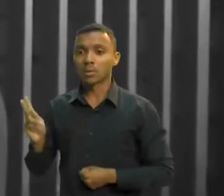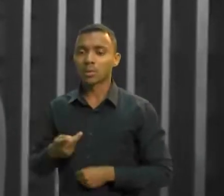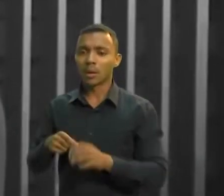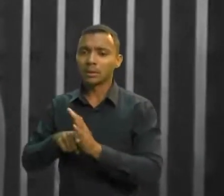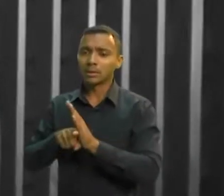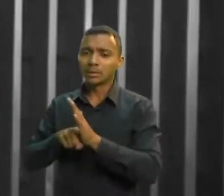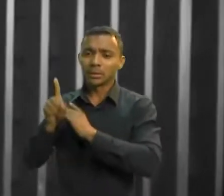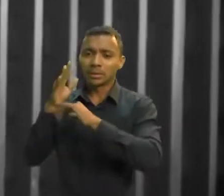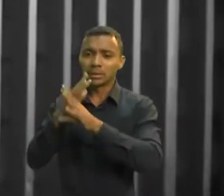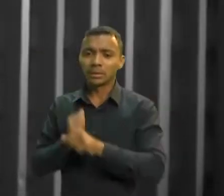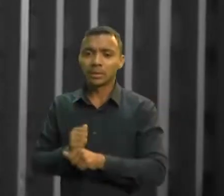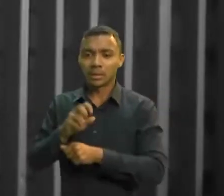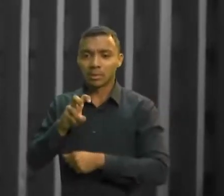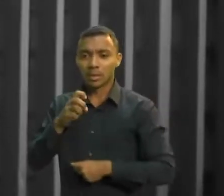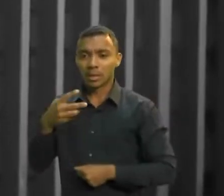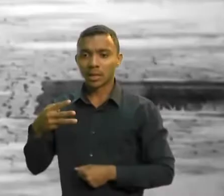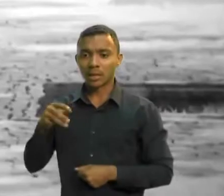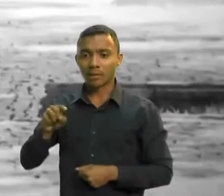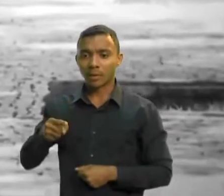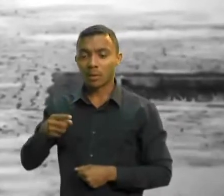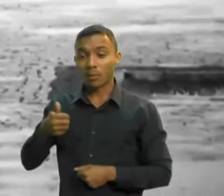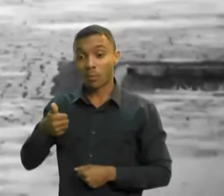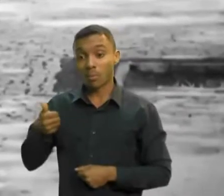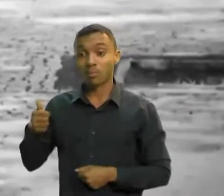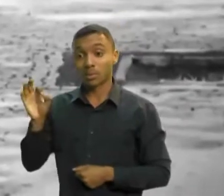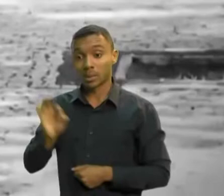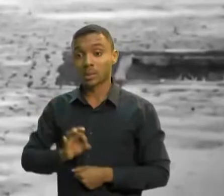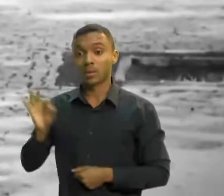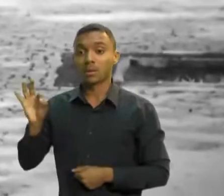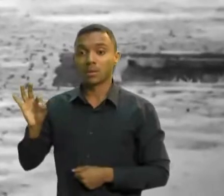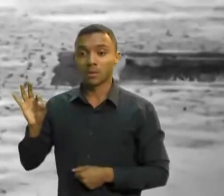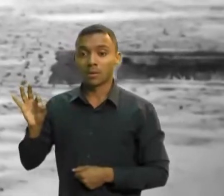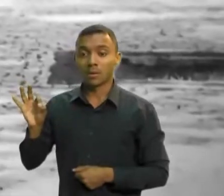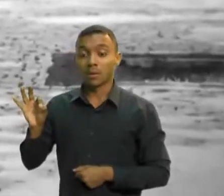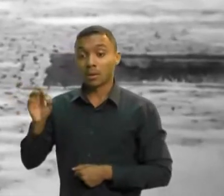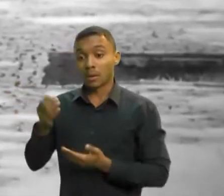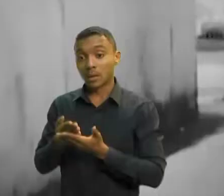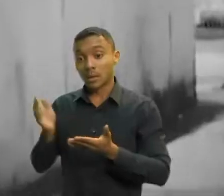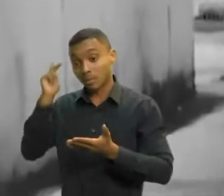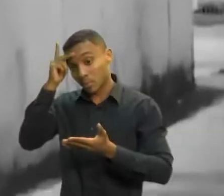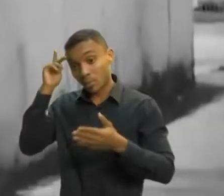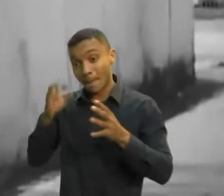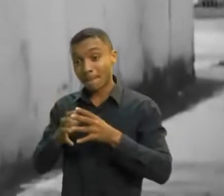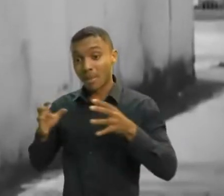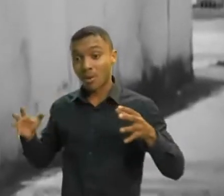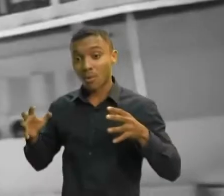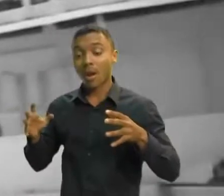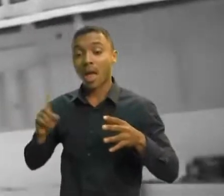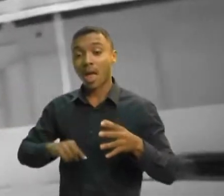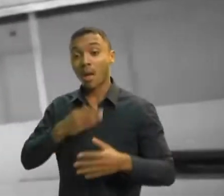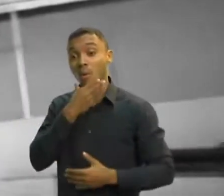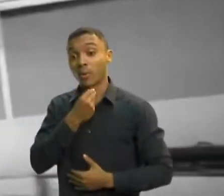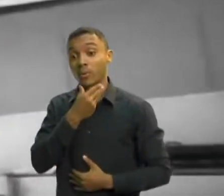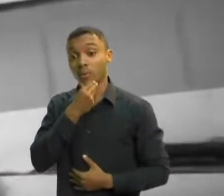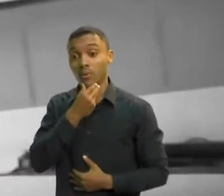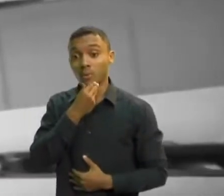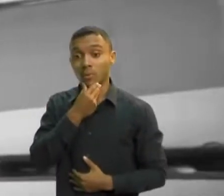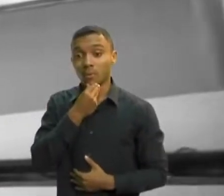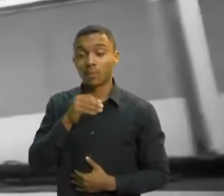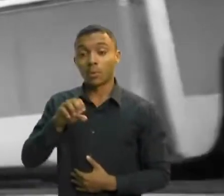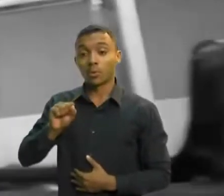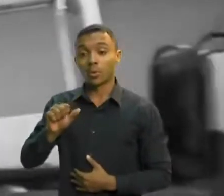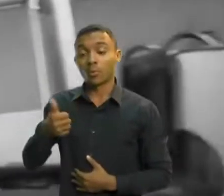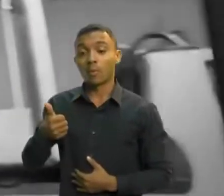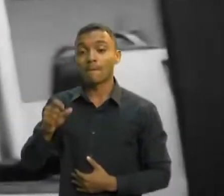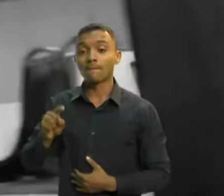,1% segundo o levantamento a maioria do sexo masculino cerca de 81,5